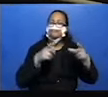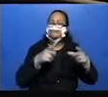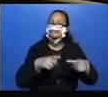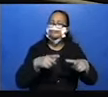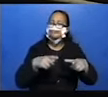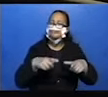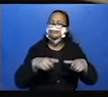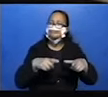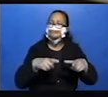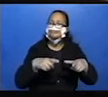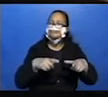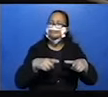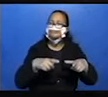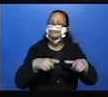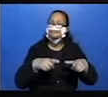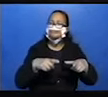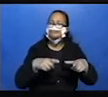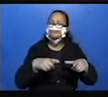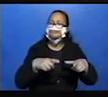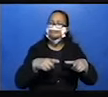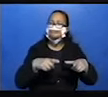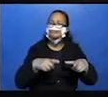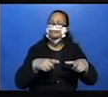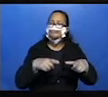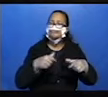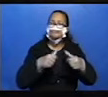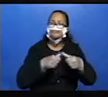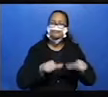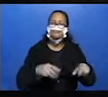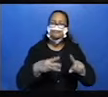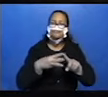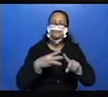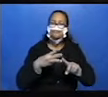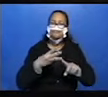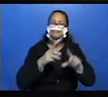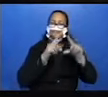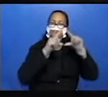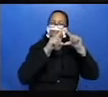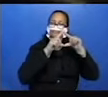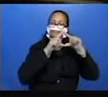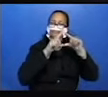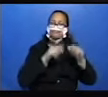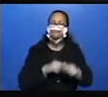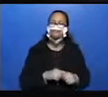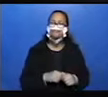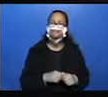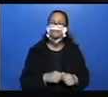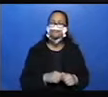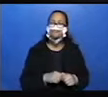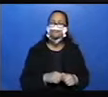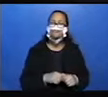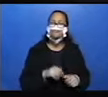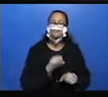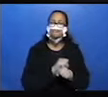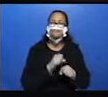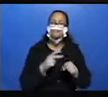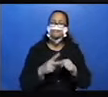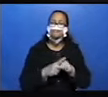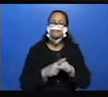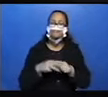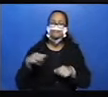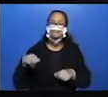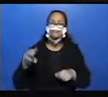relacionado ao lugar onde as pirâmides ficam. Próximo. O nosso advérbio de modo.